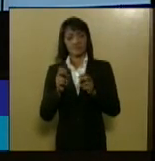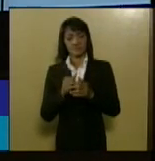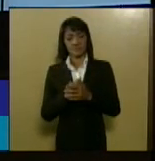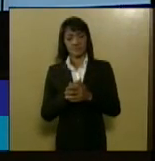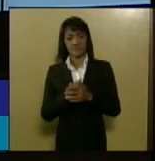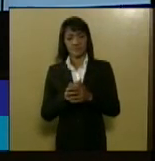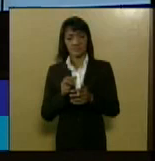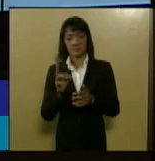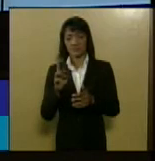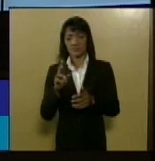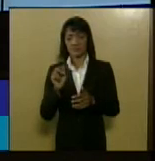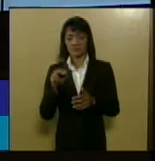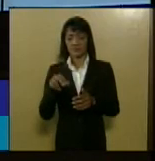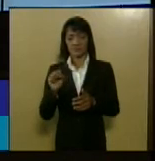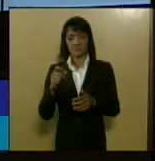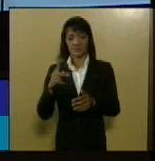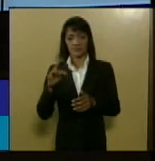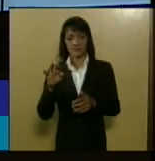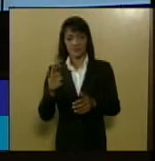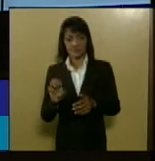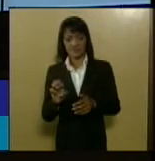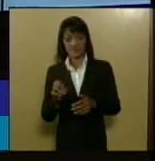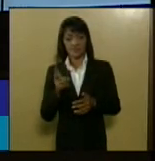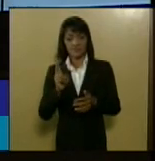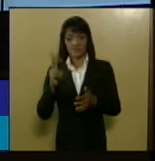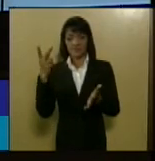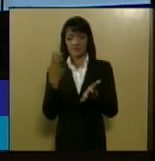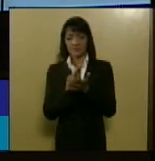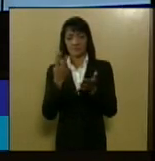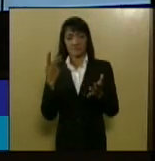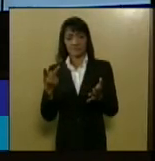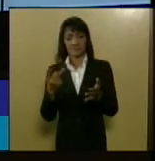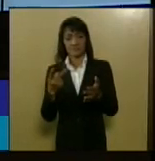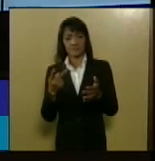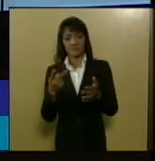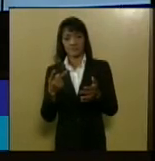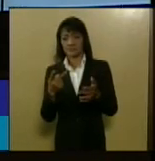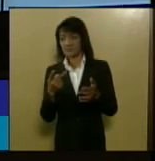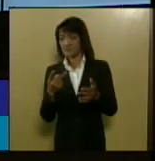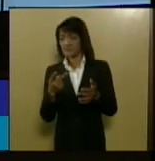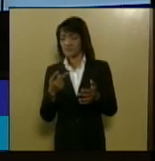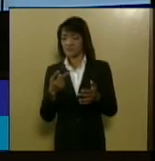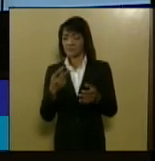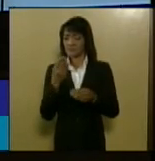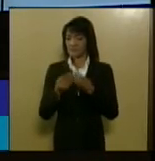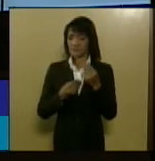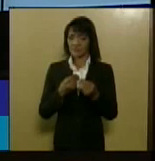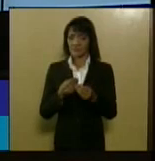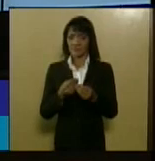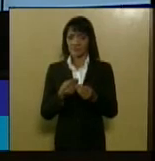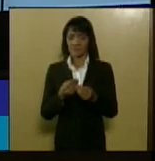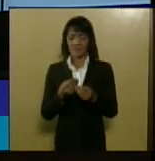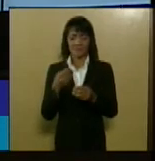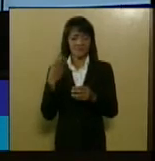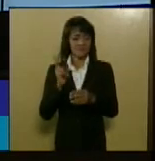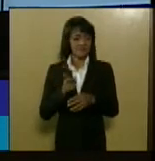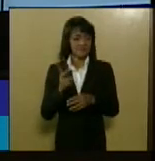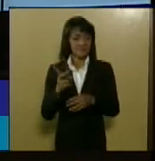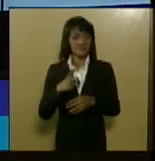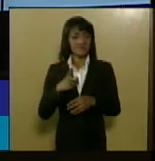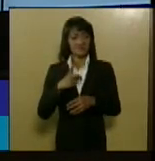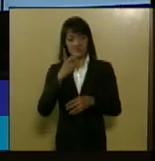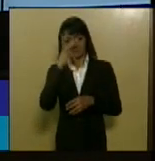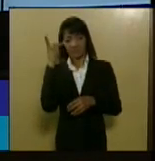trombose é muito frequente a formação de trombos a isquemia é muito frequente nos